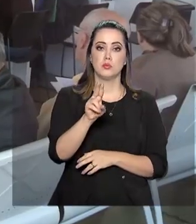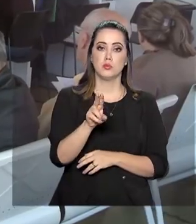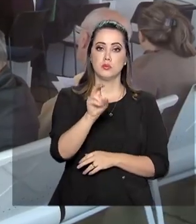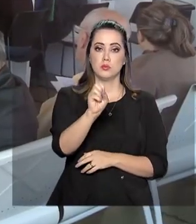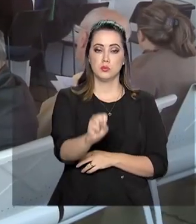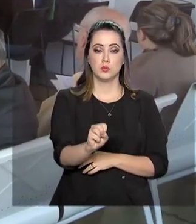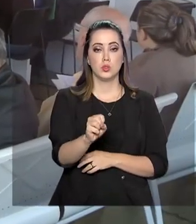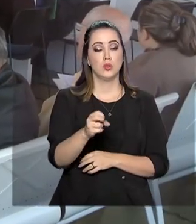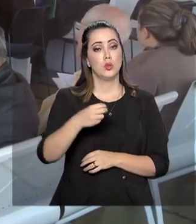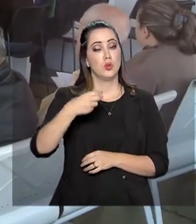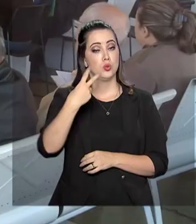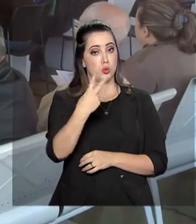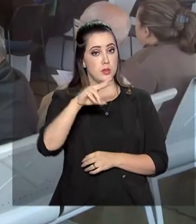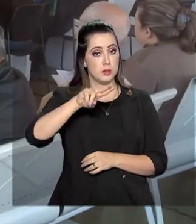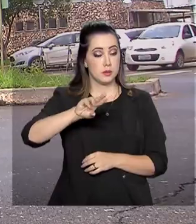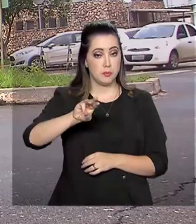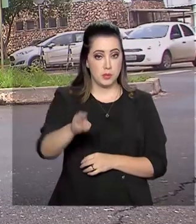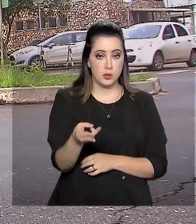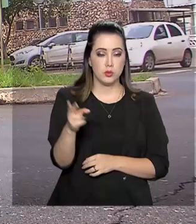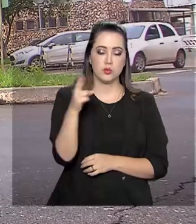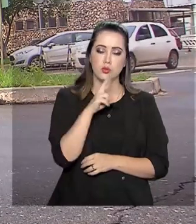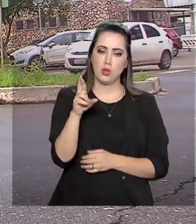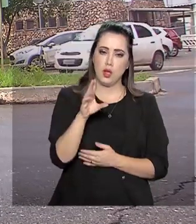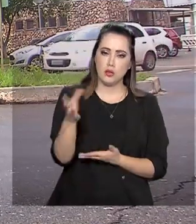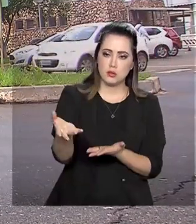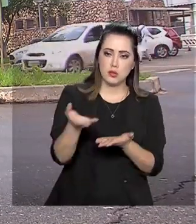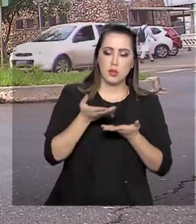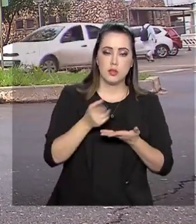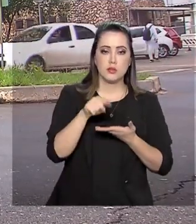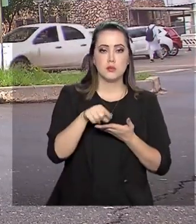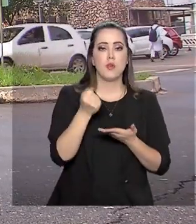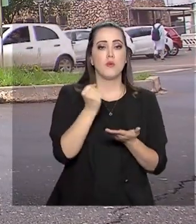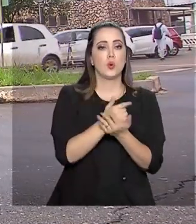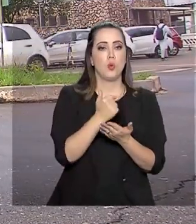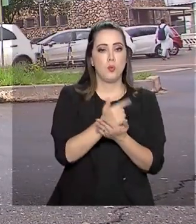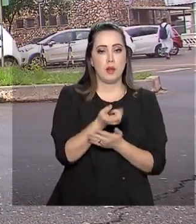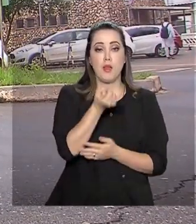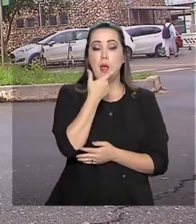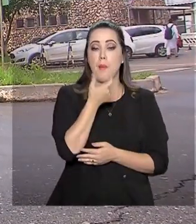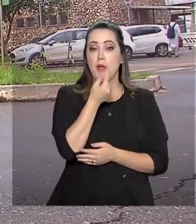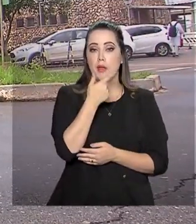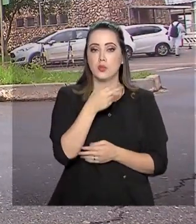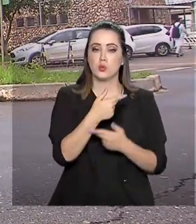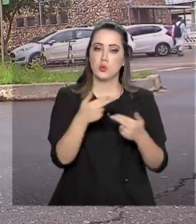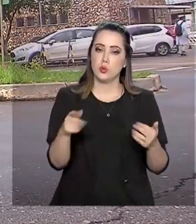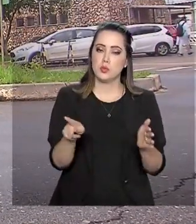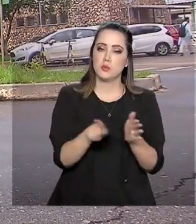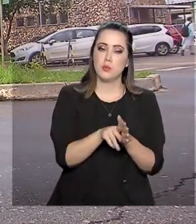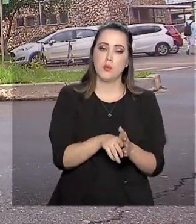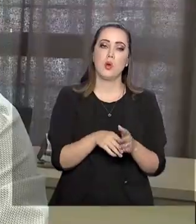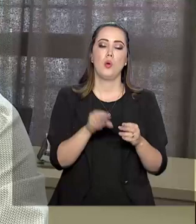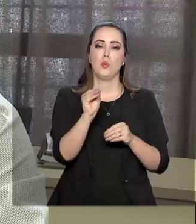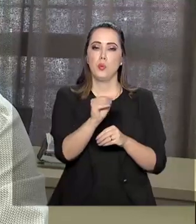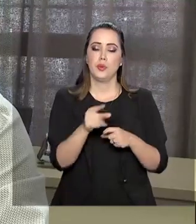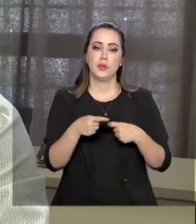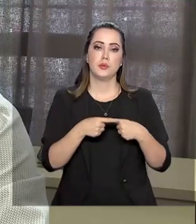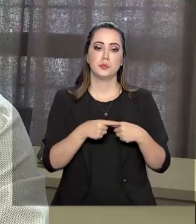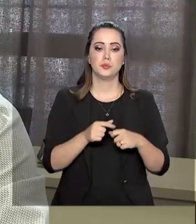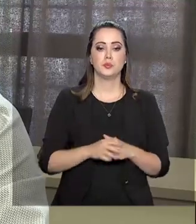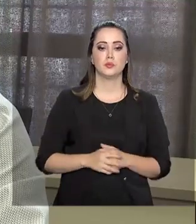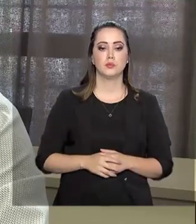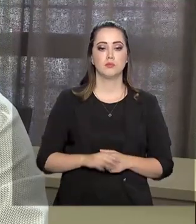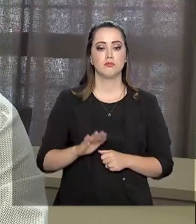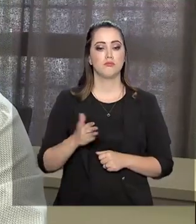Os dois milhões de reais que recebeu vai investir na compra de medicamentos e insumos médicos. Cerca de 30